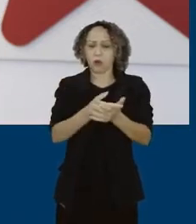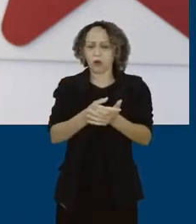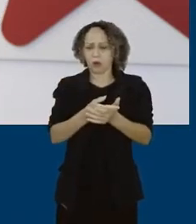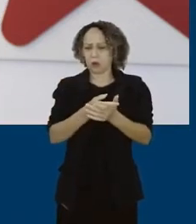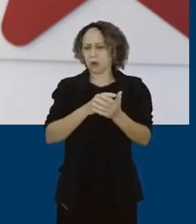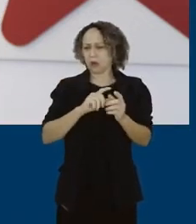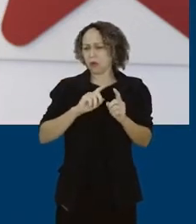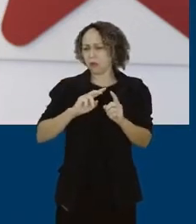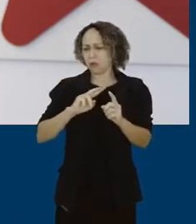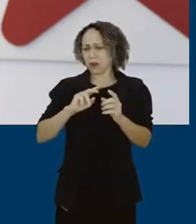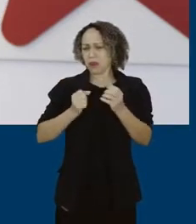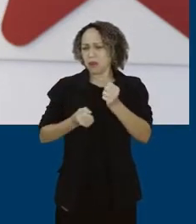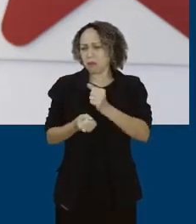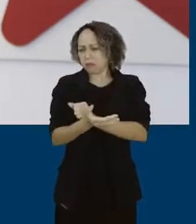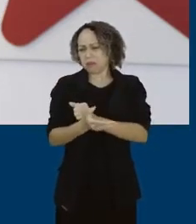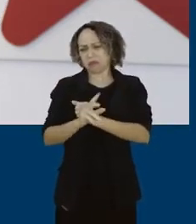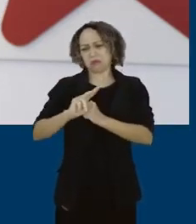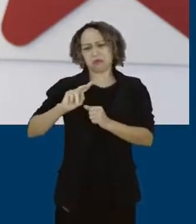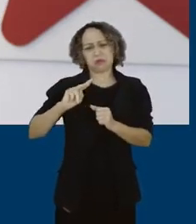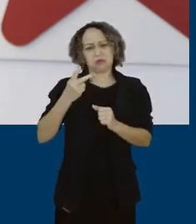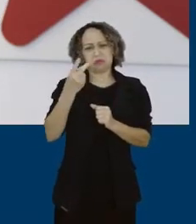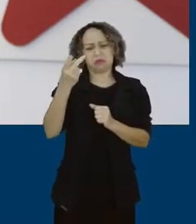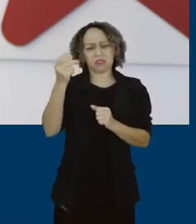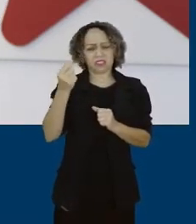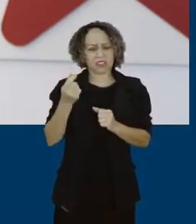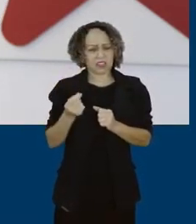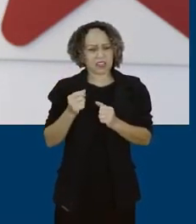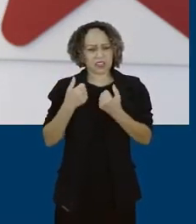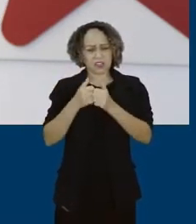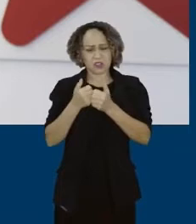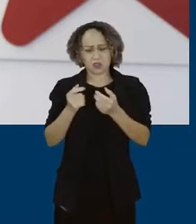que o governo Bolsonaro transformou a educação do Brasil?